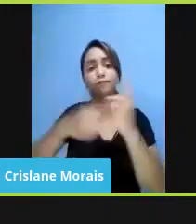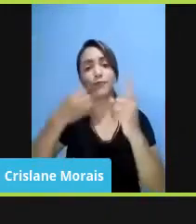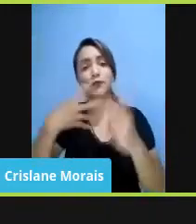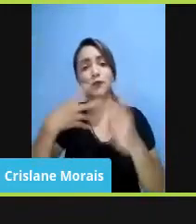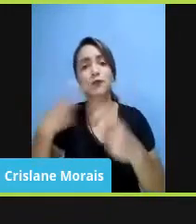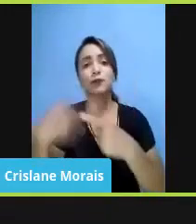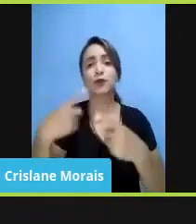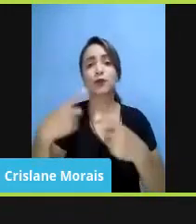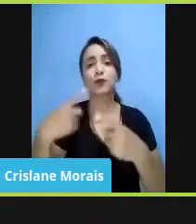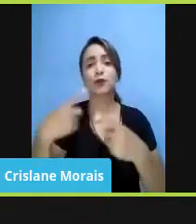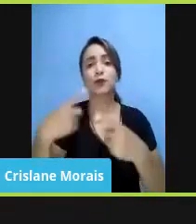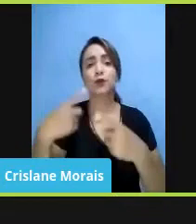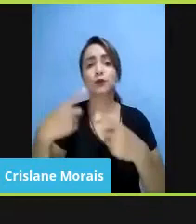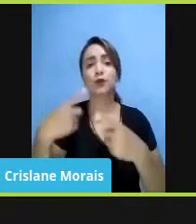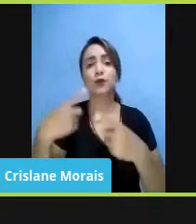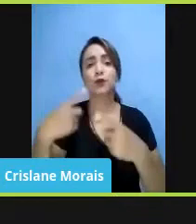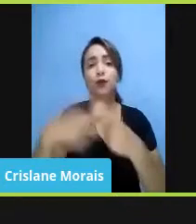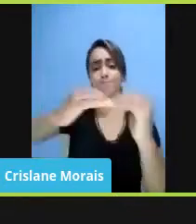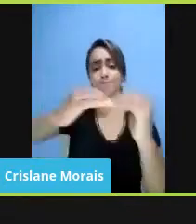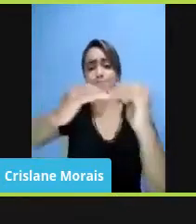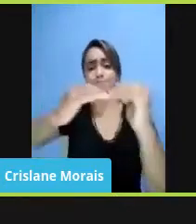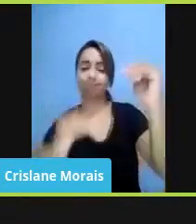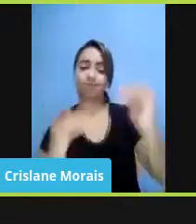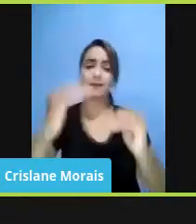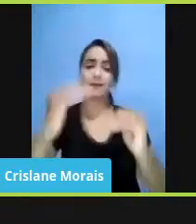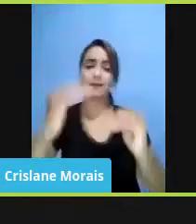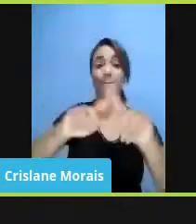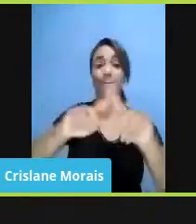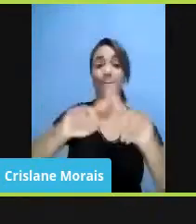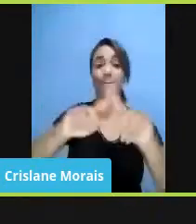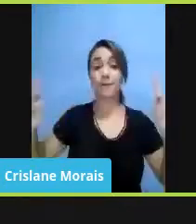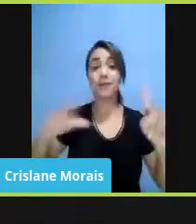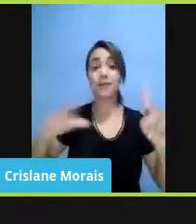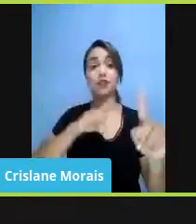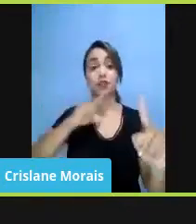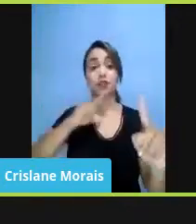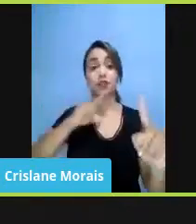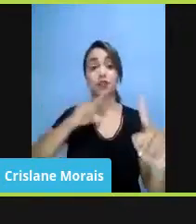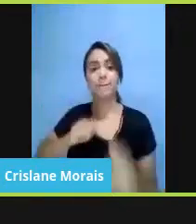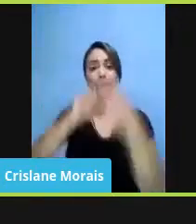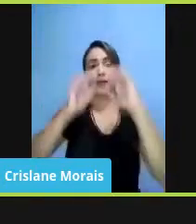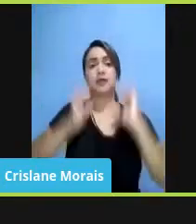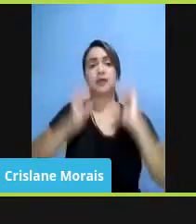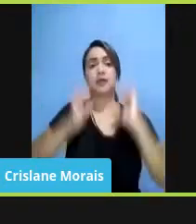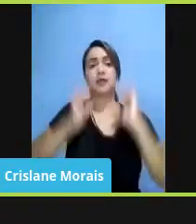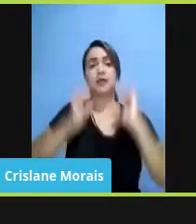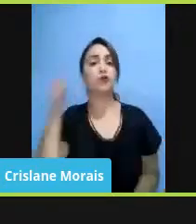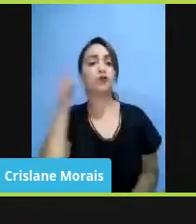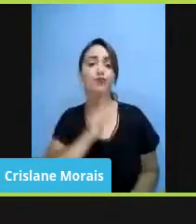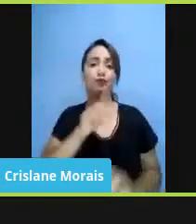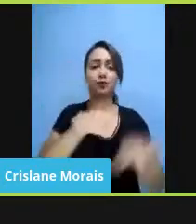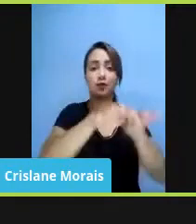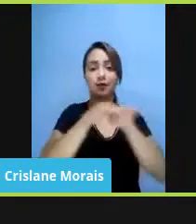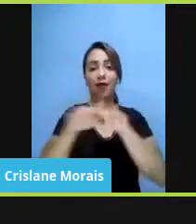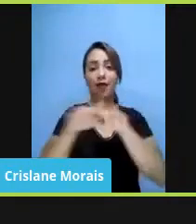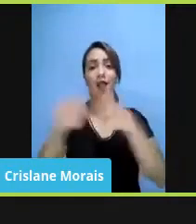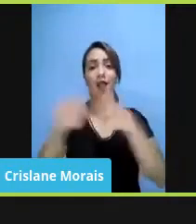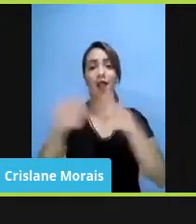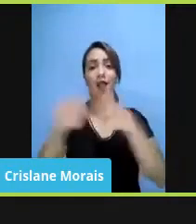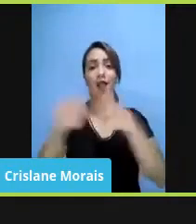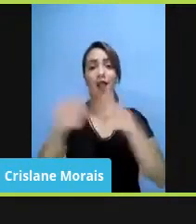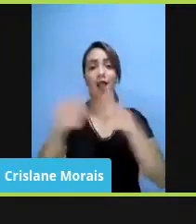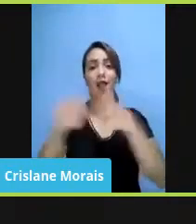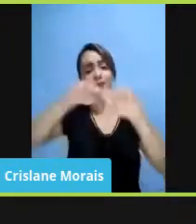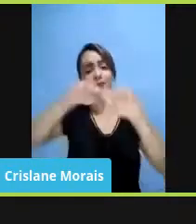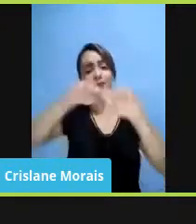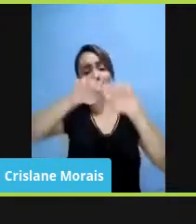sociedade extremamente desigual, mas com o ideal ético de alcançar essa igualdade. Isso tudo está se perdendo no meio do caminho. A ideia de